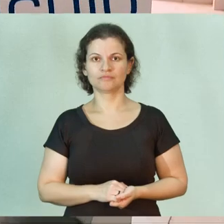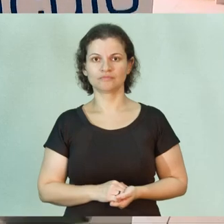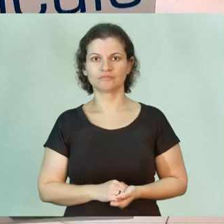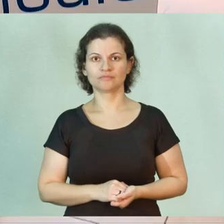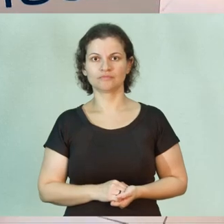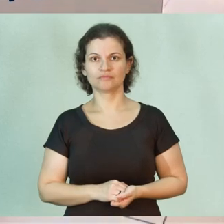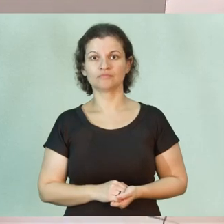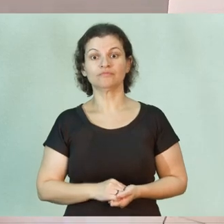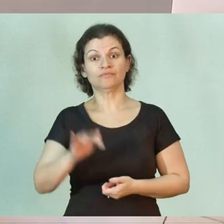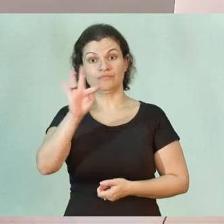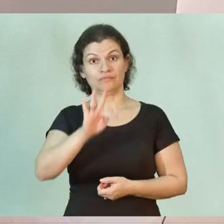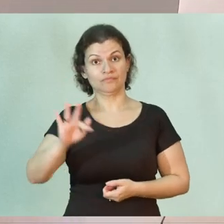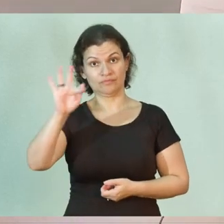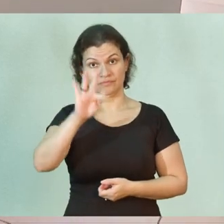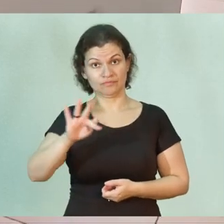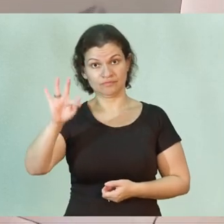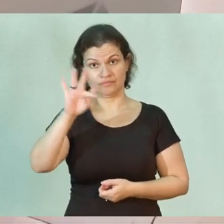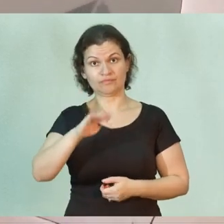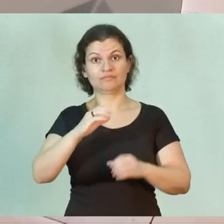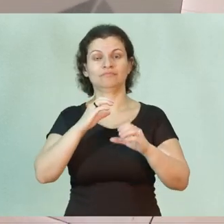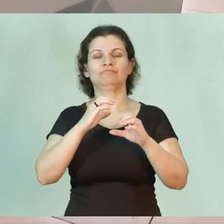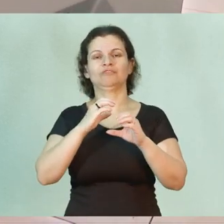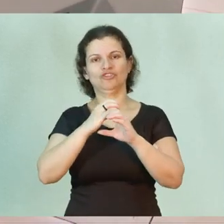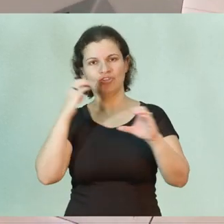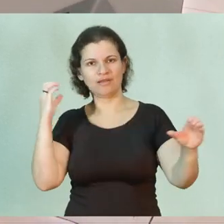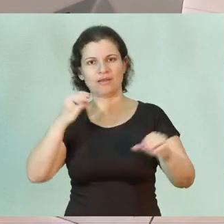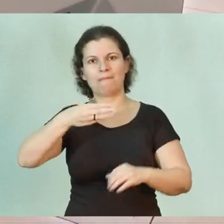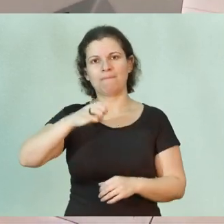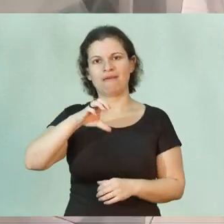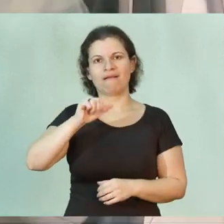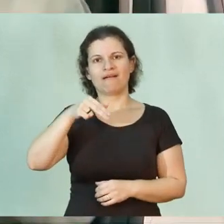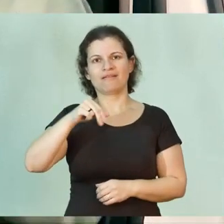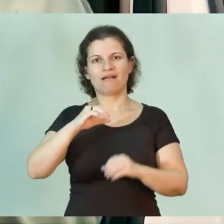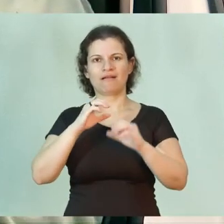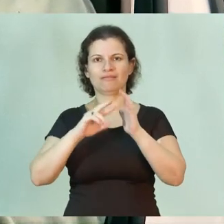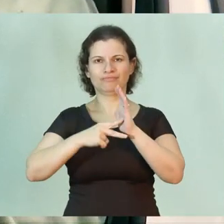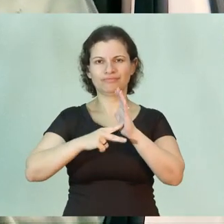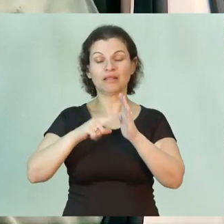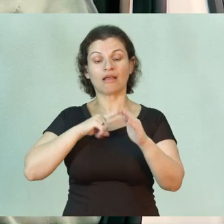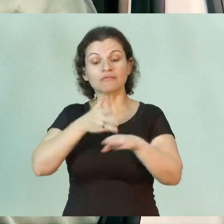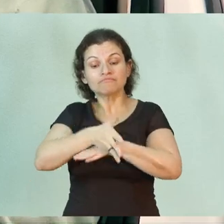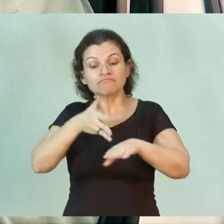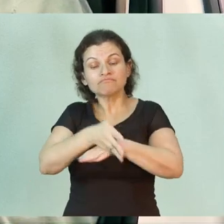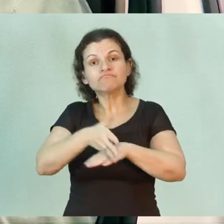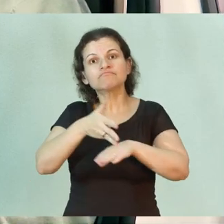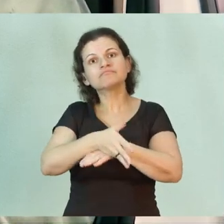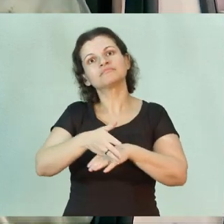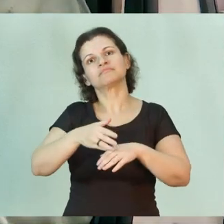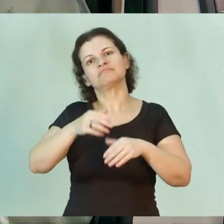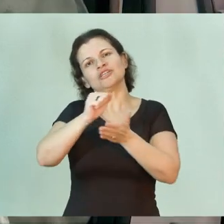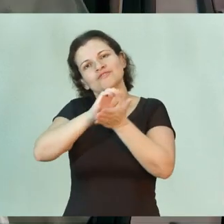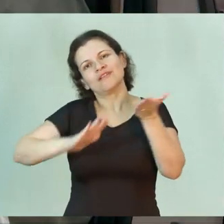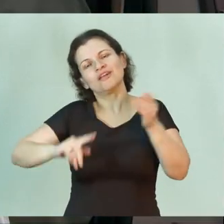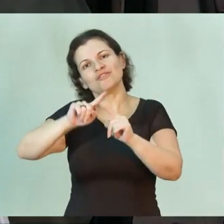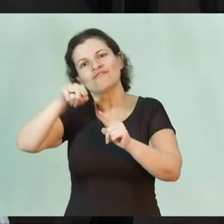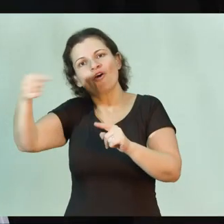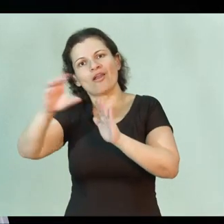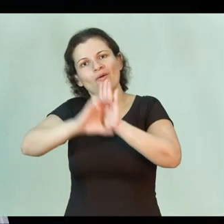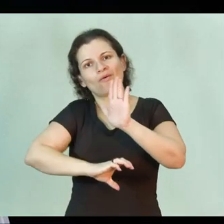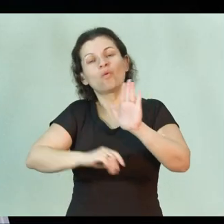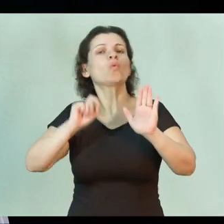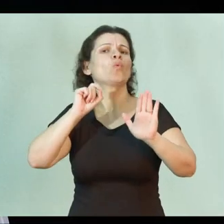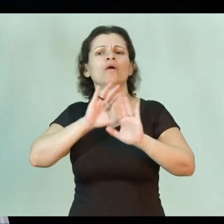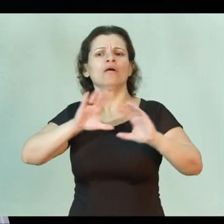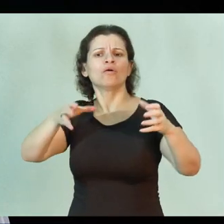A Faculdade de Engenharia Mecânica possui um forte envolvimento com as atividades extracurriculares, que são